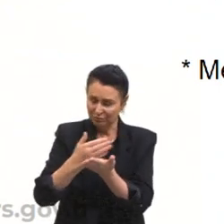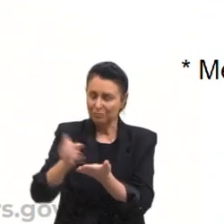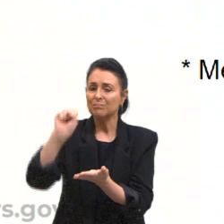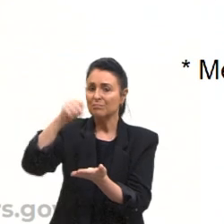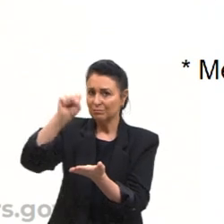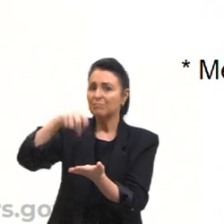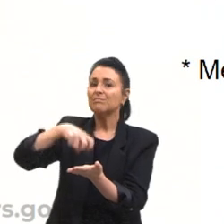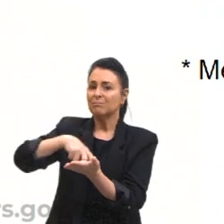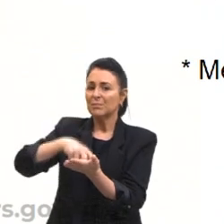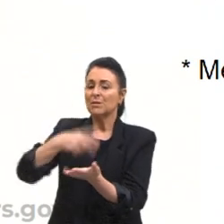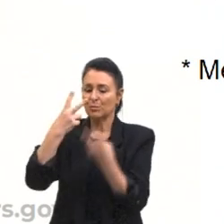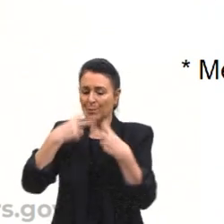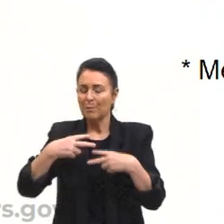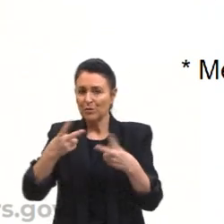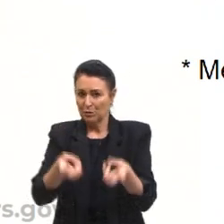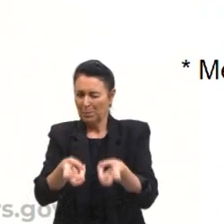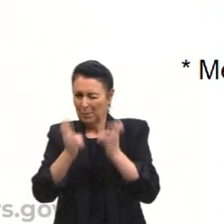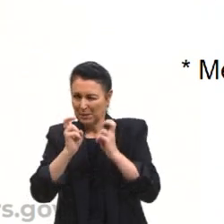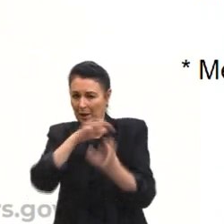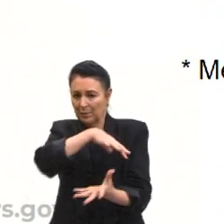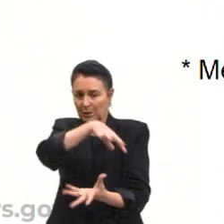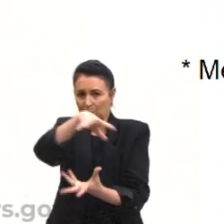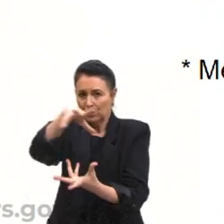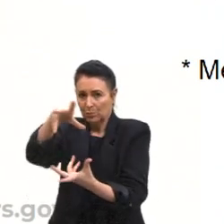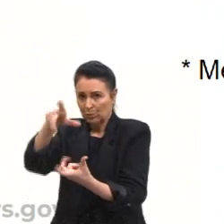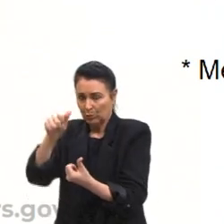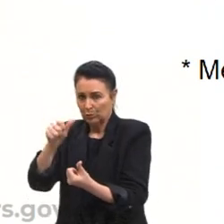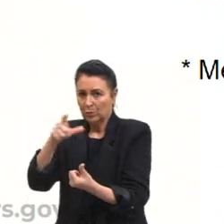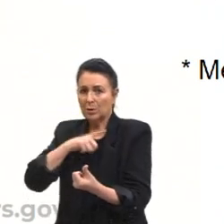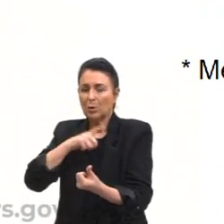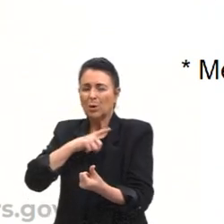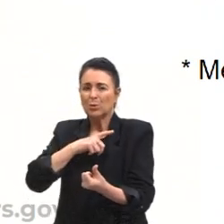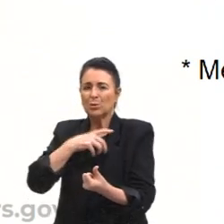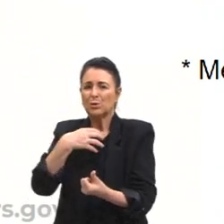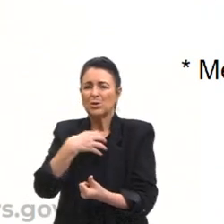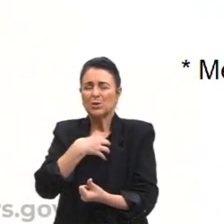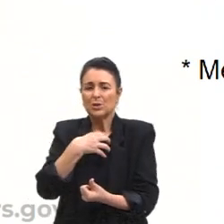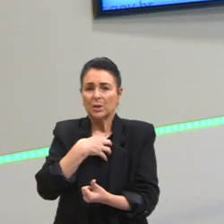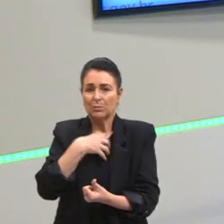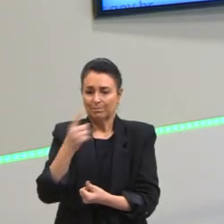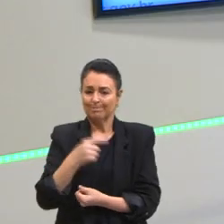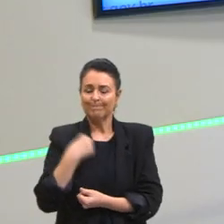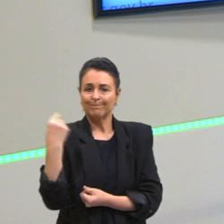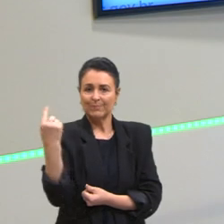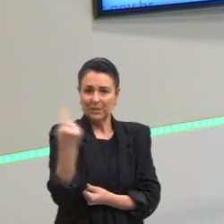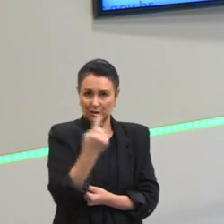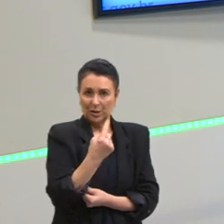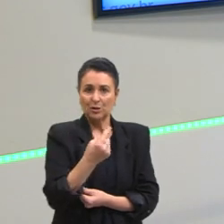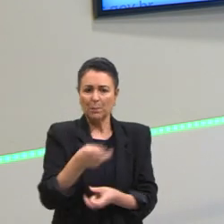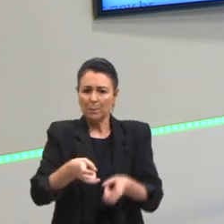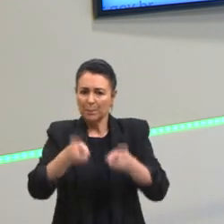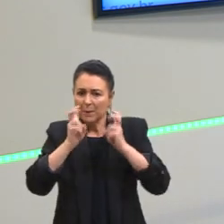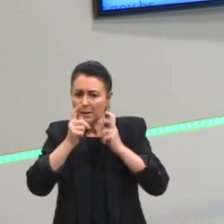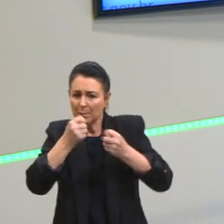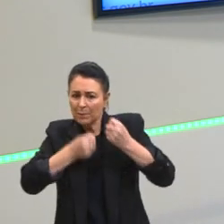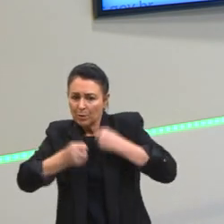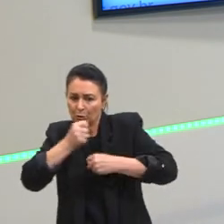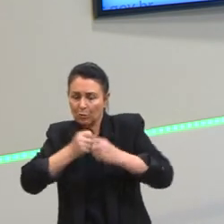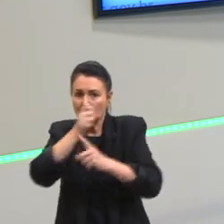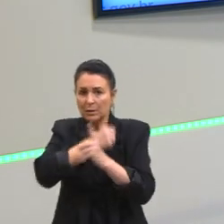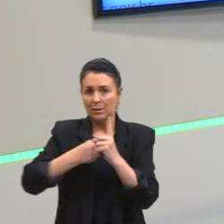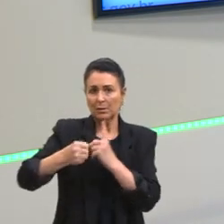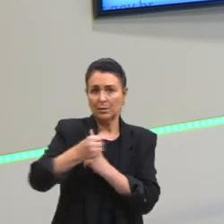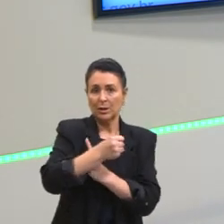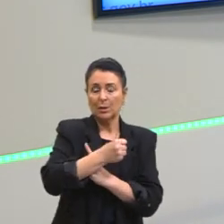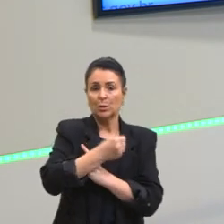no mundo todo. Olha só, tem outras formas aqui também de controle social muito interessantes. Esse